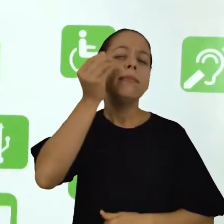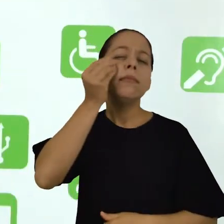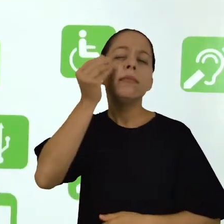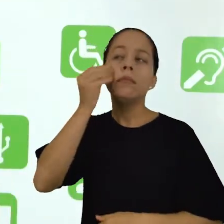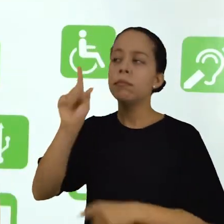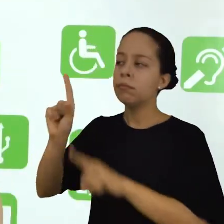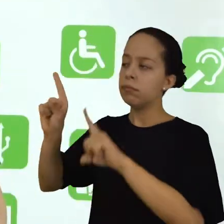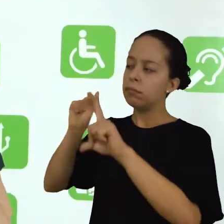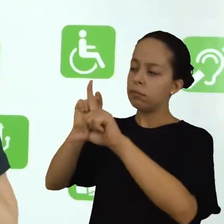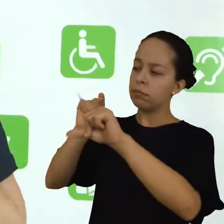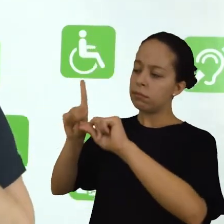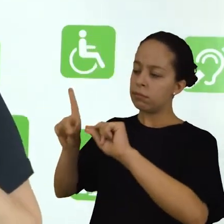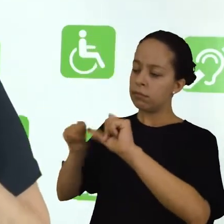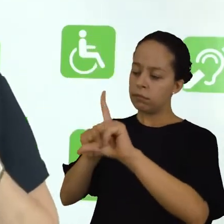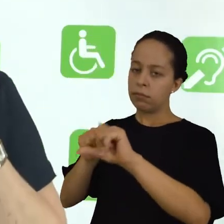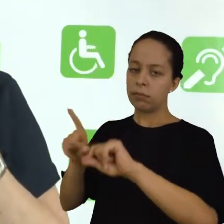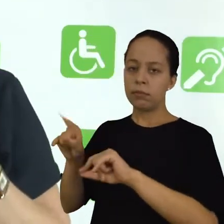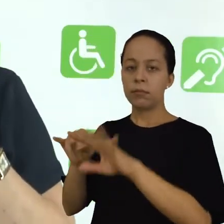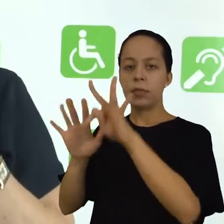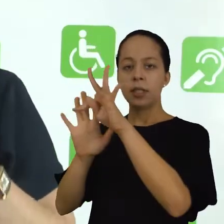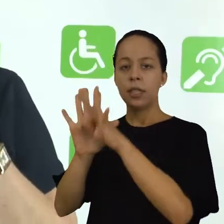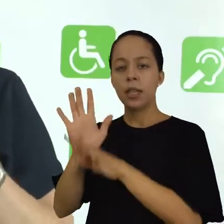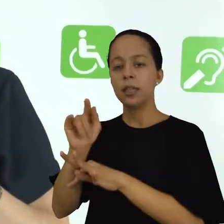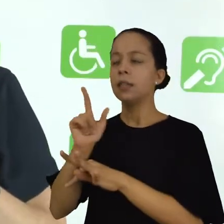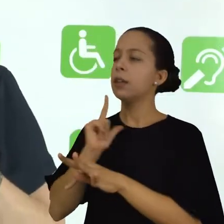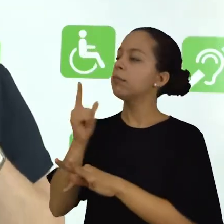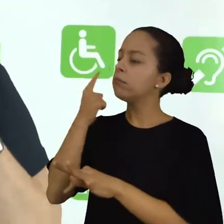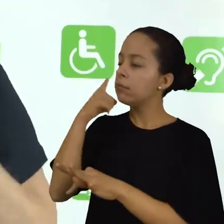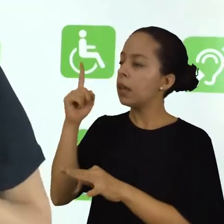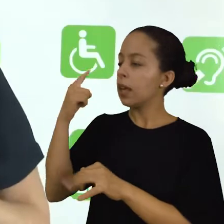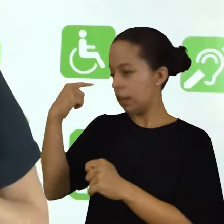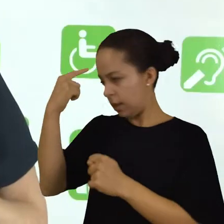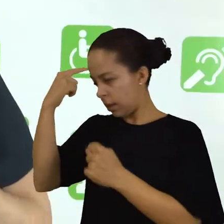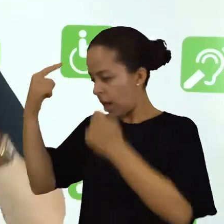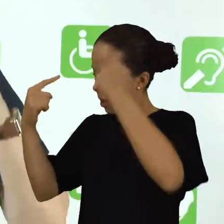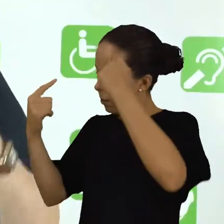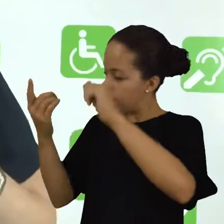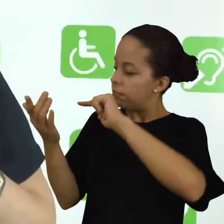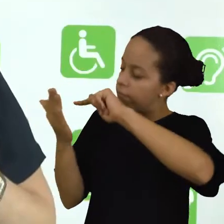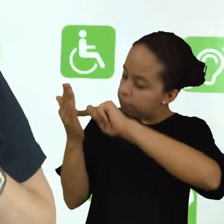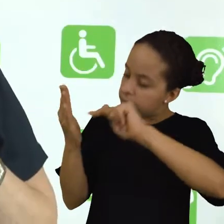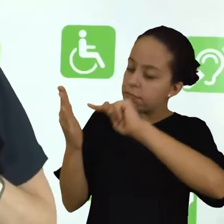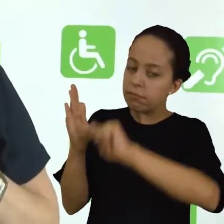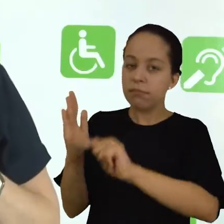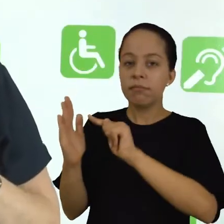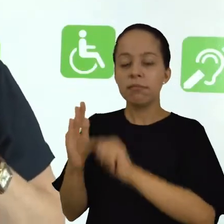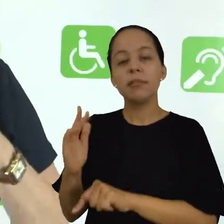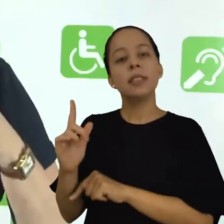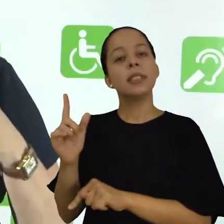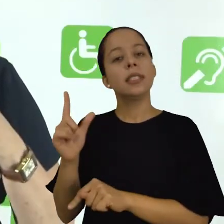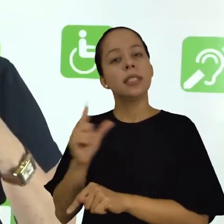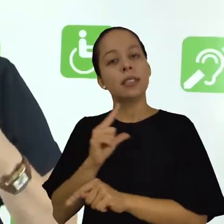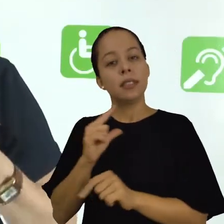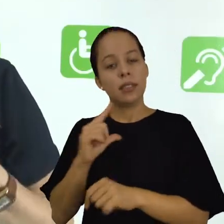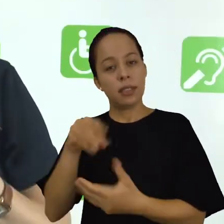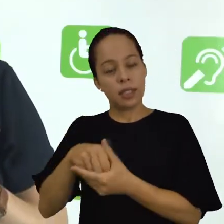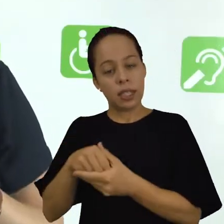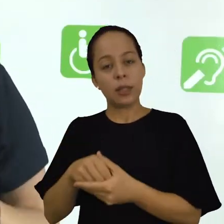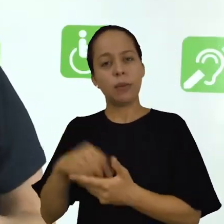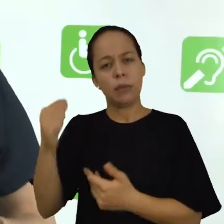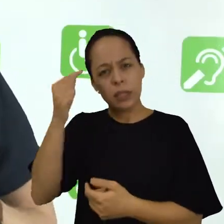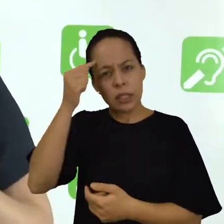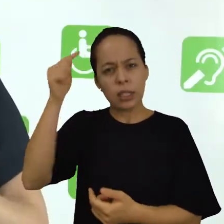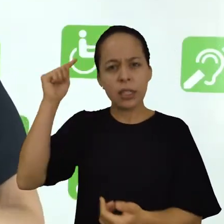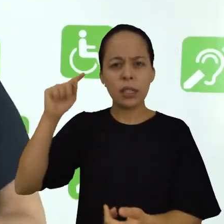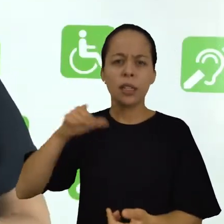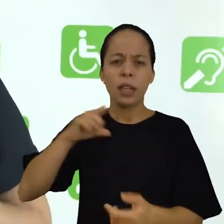tente fazer uma segmentação do texto agrupando ideias. Ideias que tenham correlação